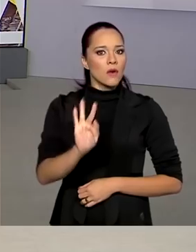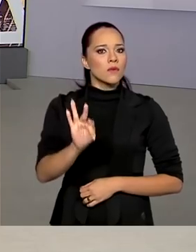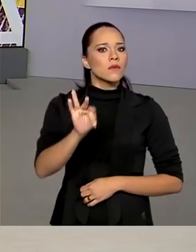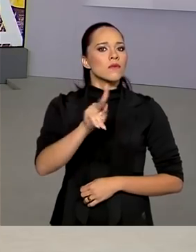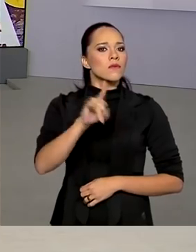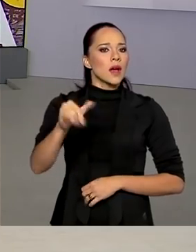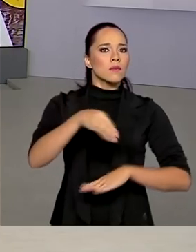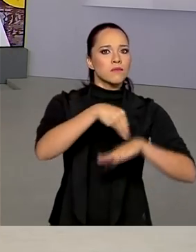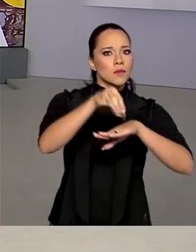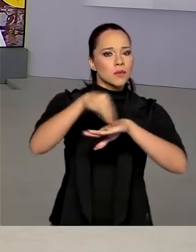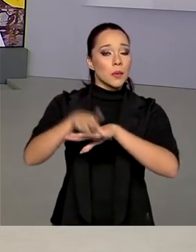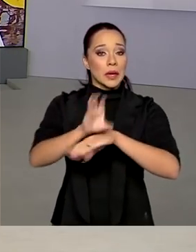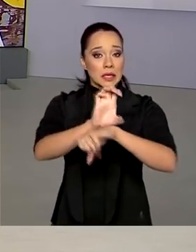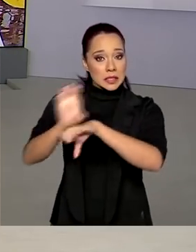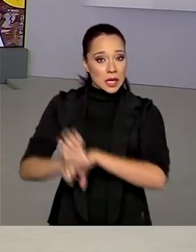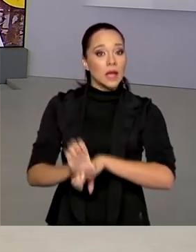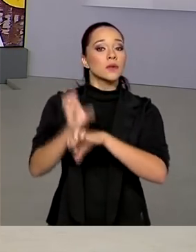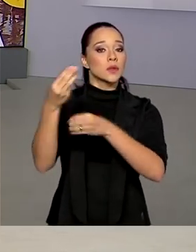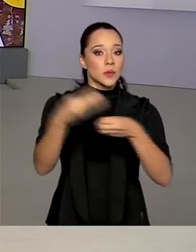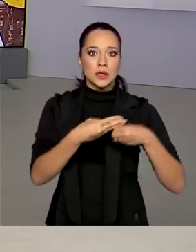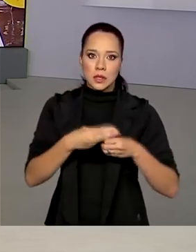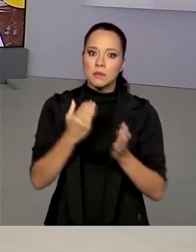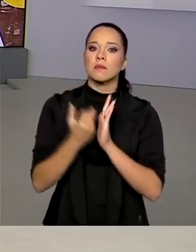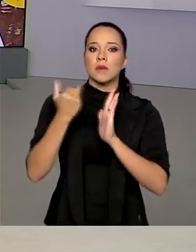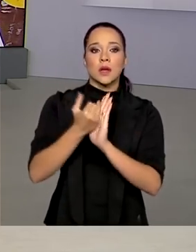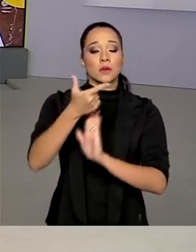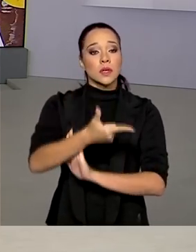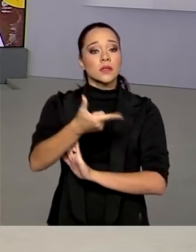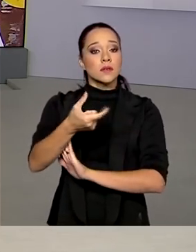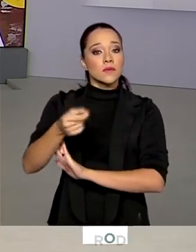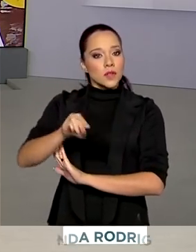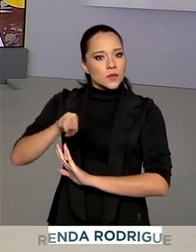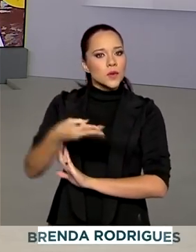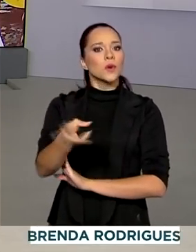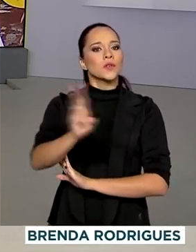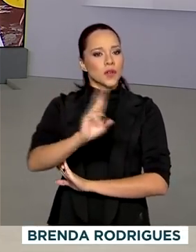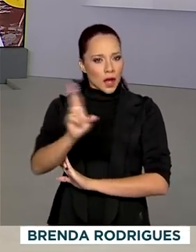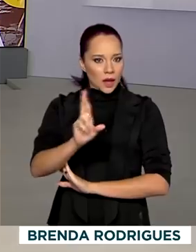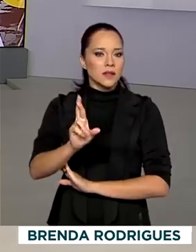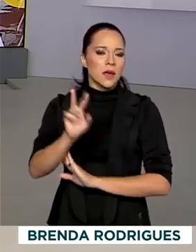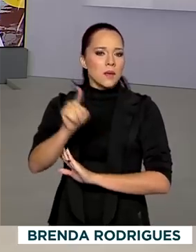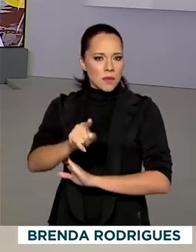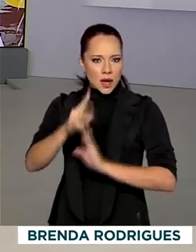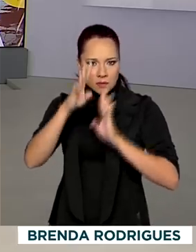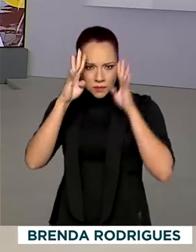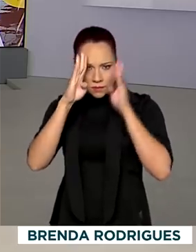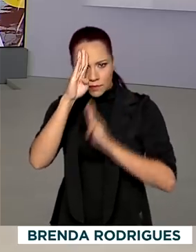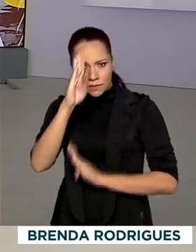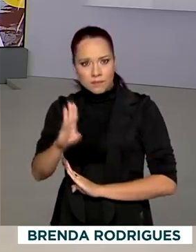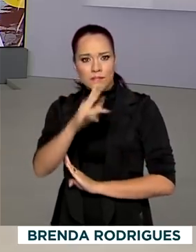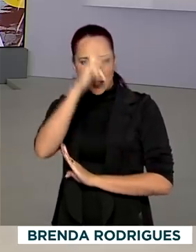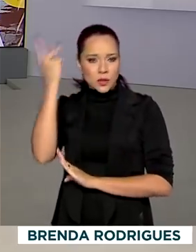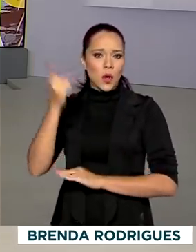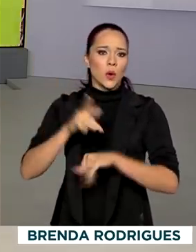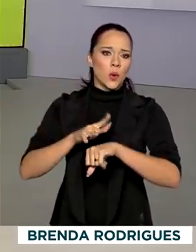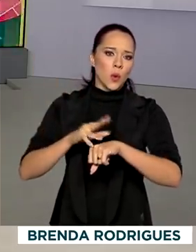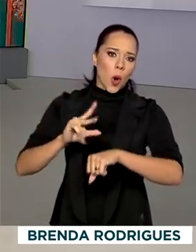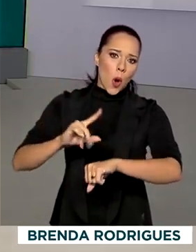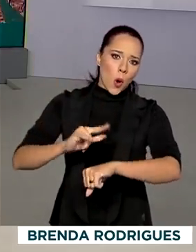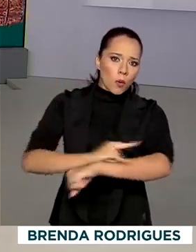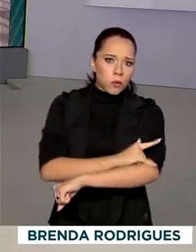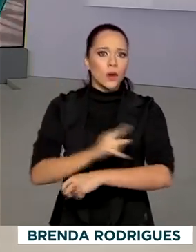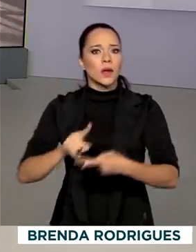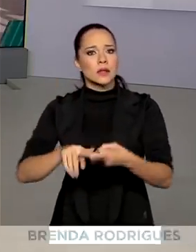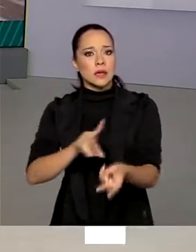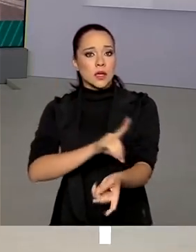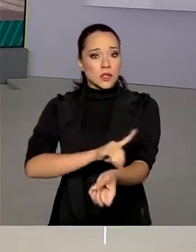distribuir para estados e municípios mais de 220 milhões de reais para atenção às pessoas com obesidade, diabetes